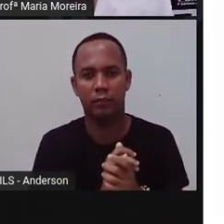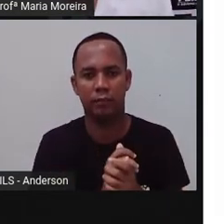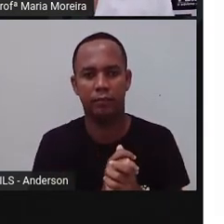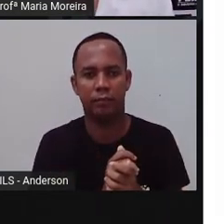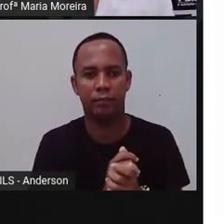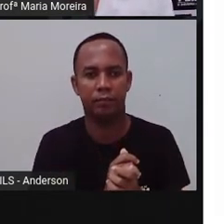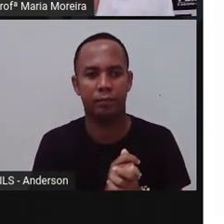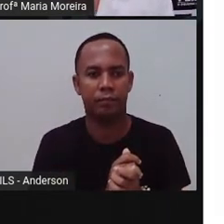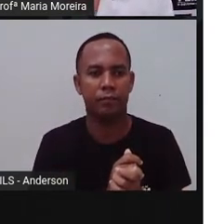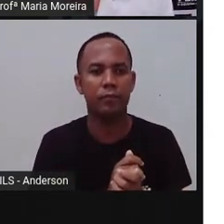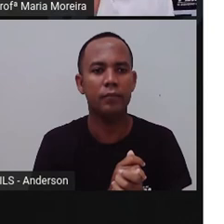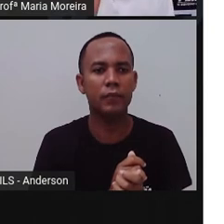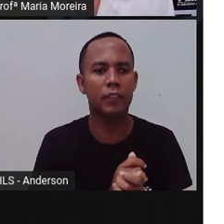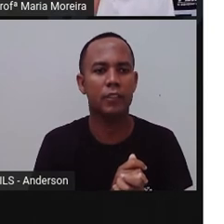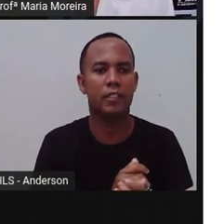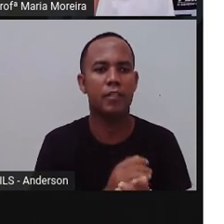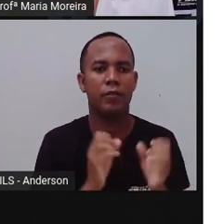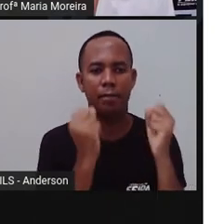privatizada, Anderson?